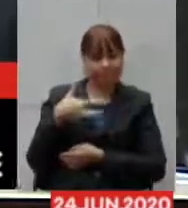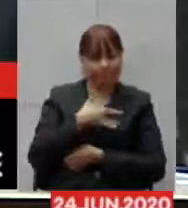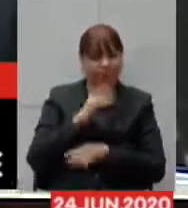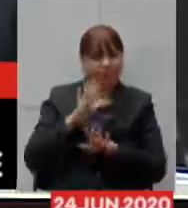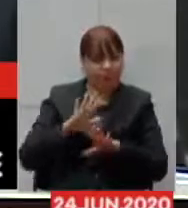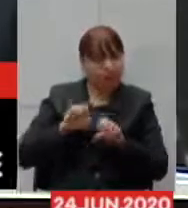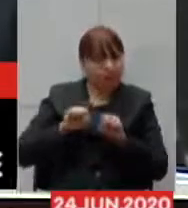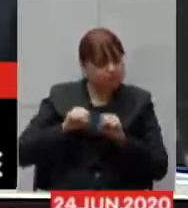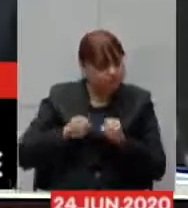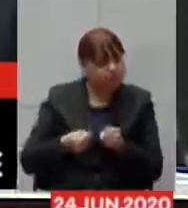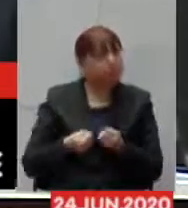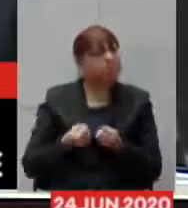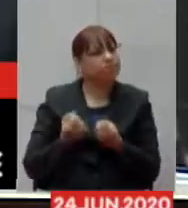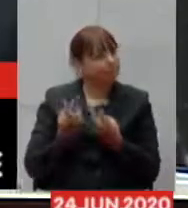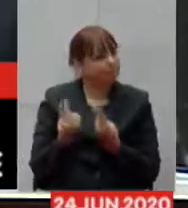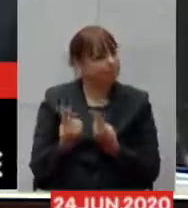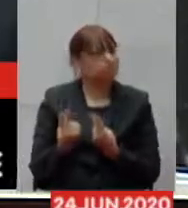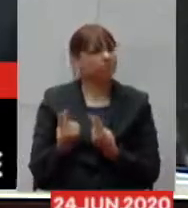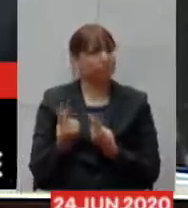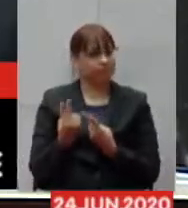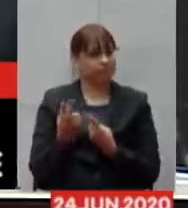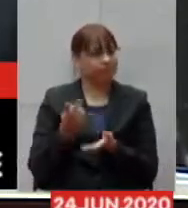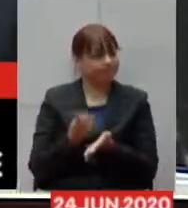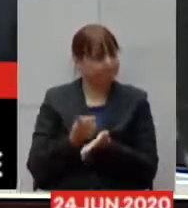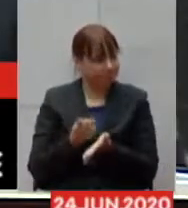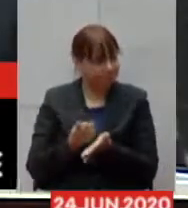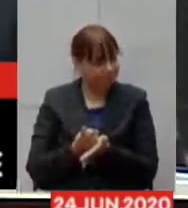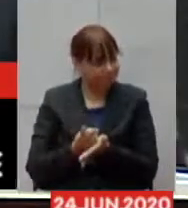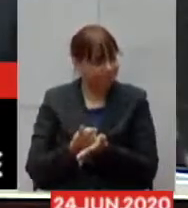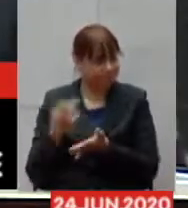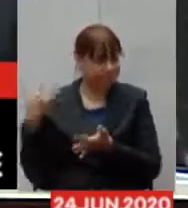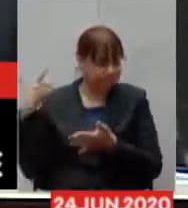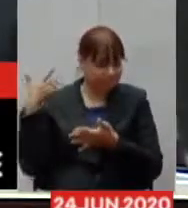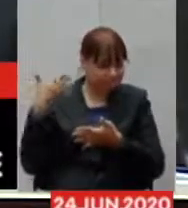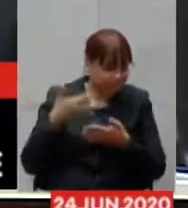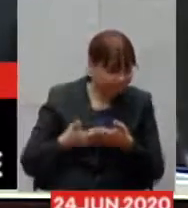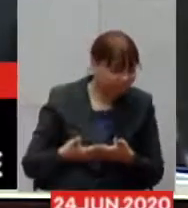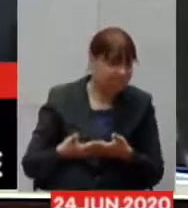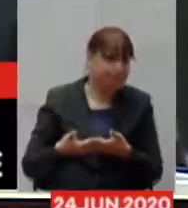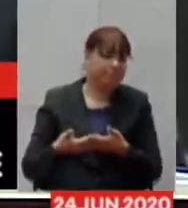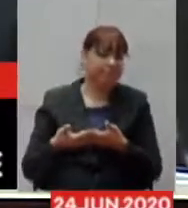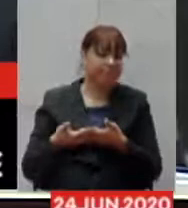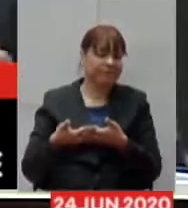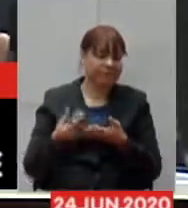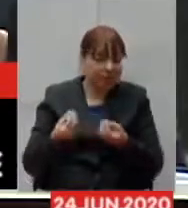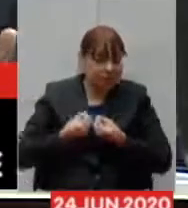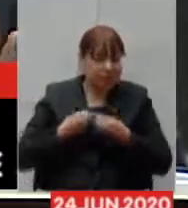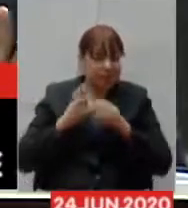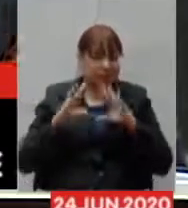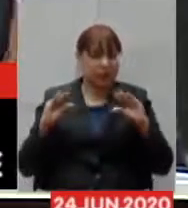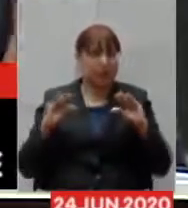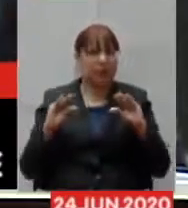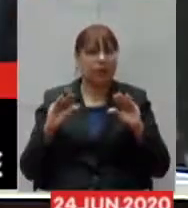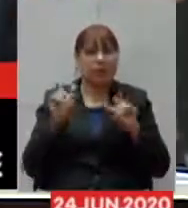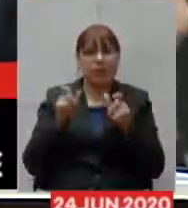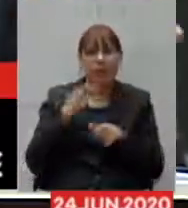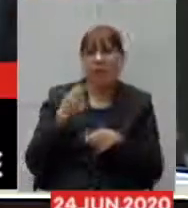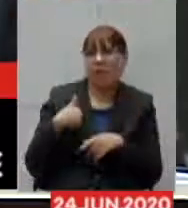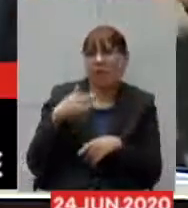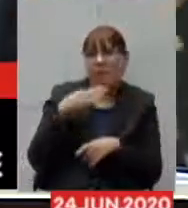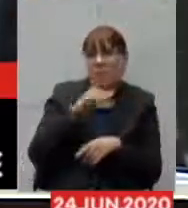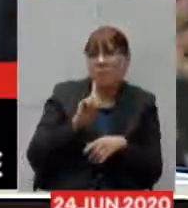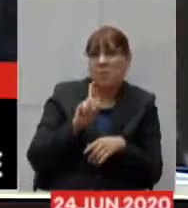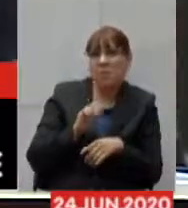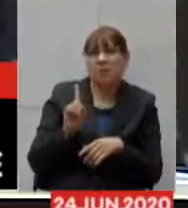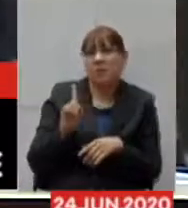intensidade com a mesma garra que o senhor está tendo e isso para nós é uma tranquilidade é claro alguém disse não estou vendo um